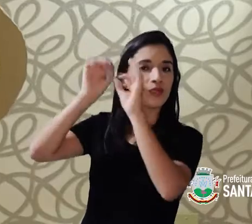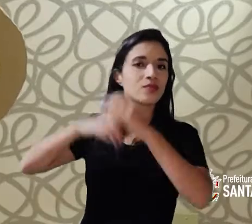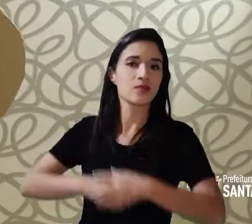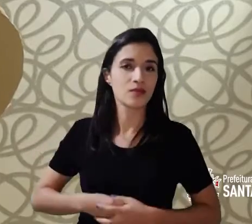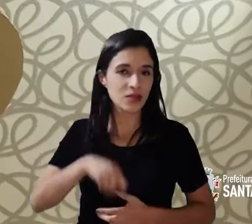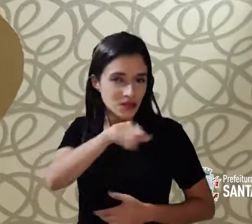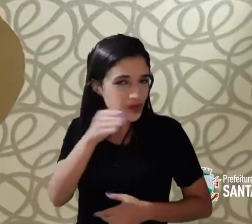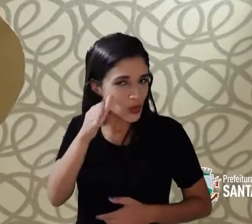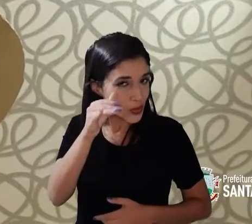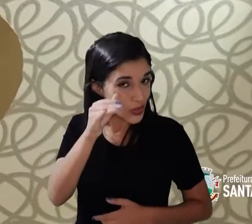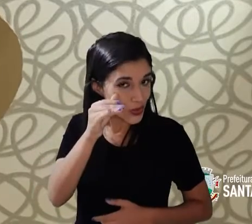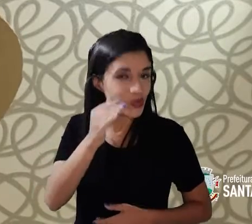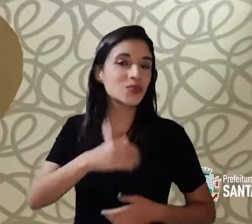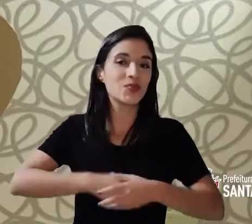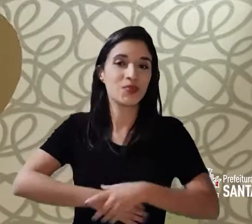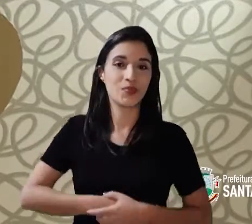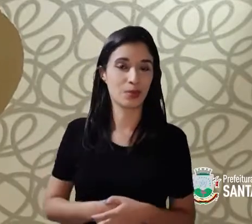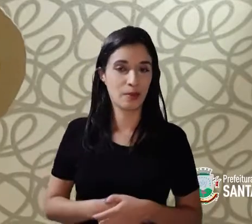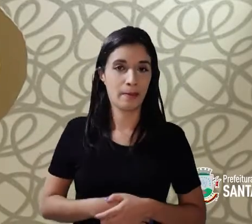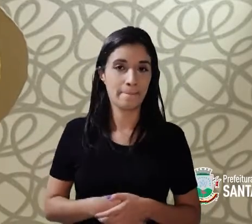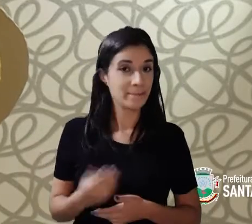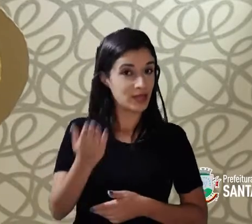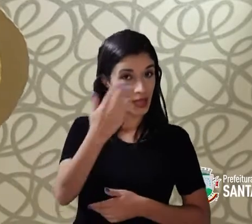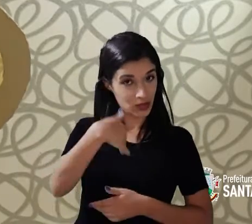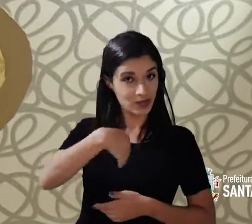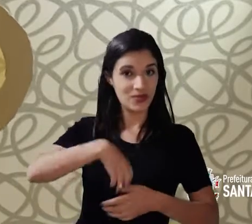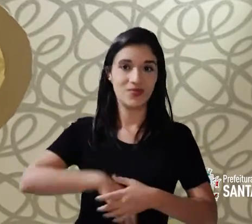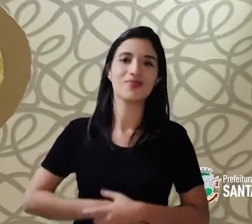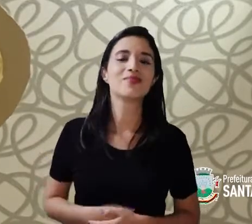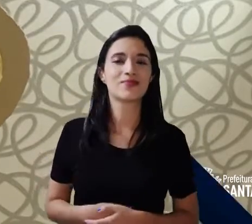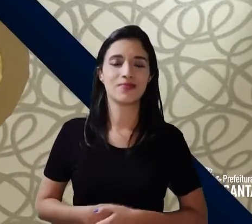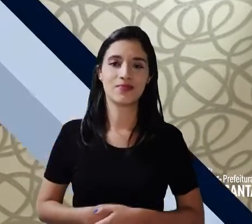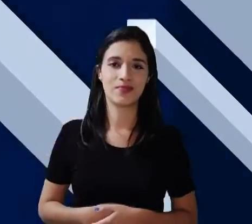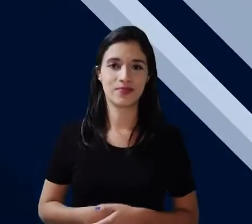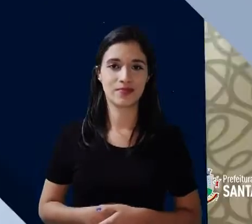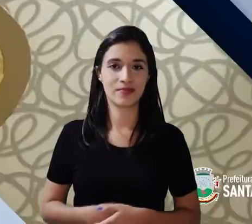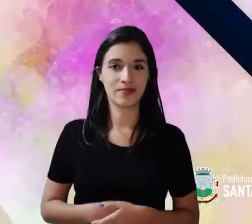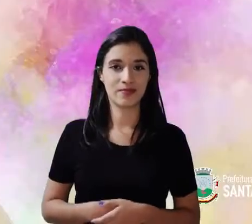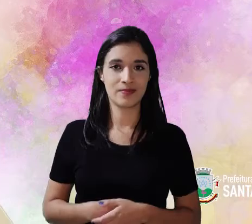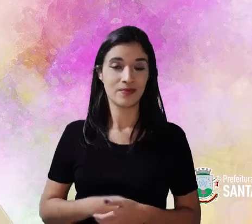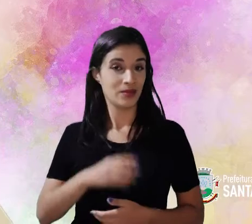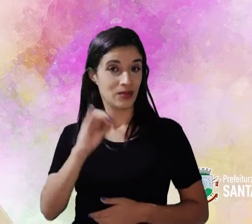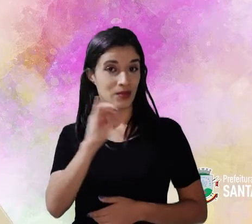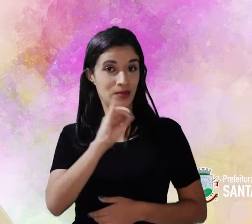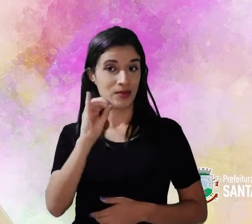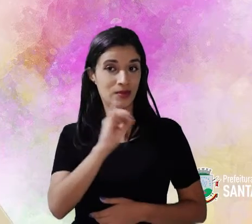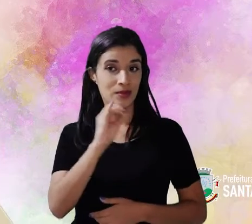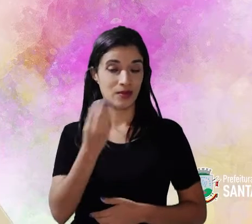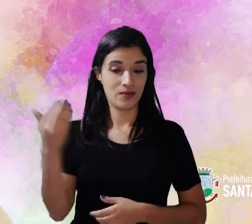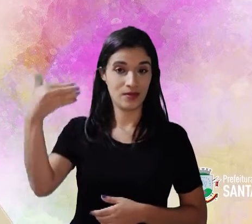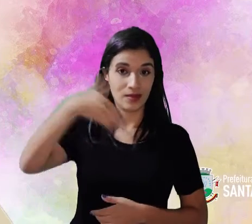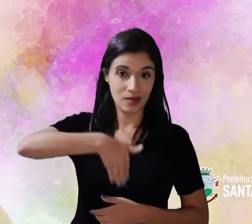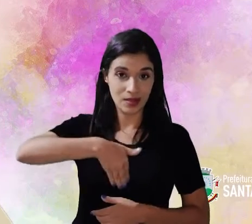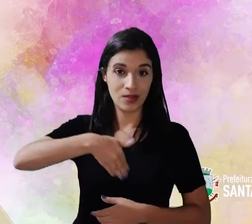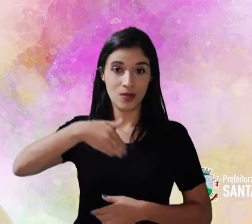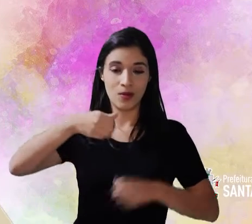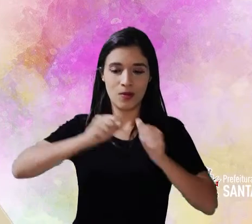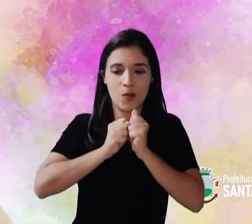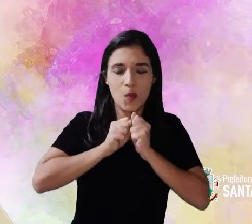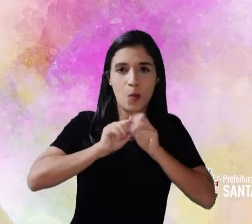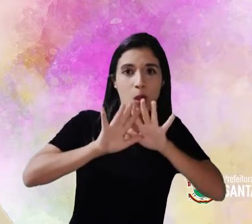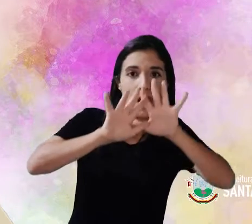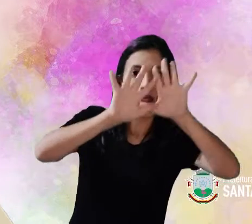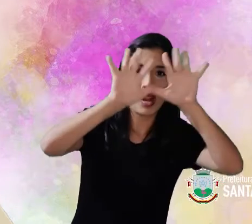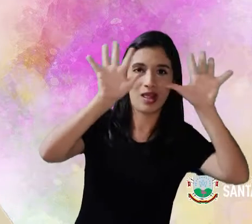Mas e aí? Ficou curioso? Então, vamos lá? Olá, amiguinhos! Eu vim aqui realizar